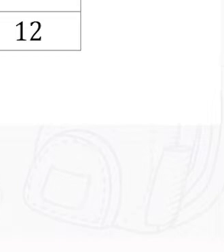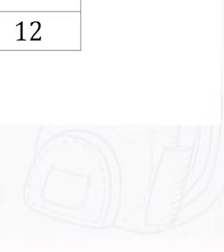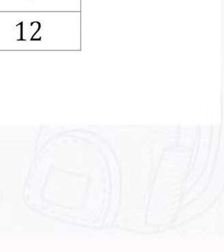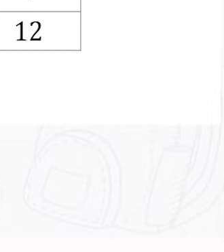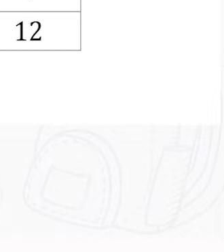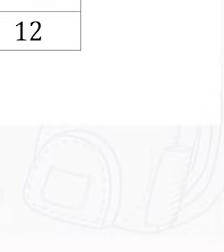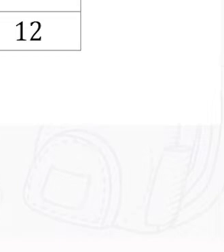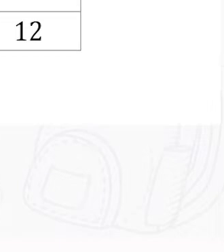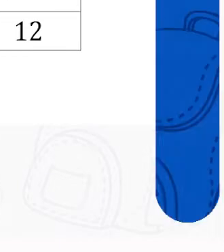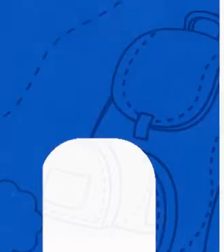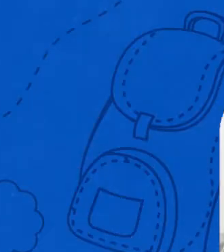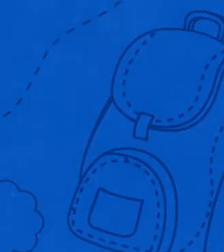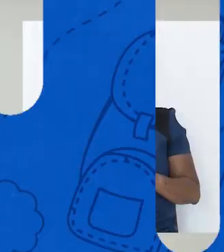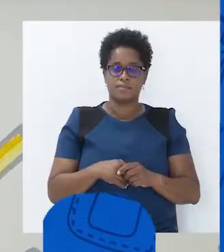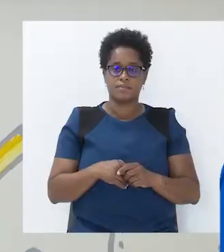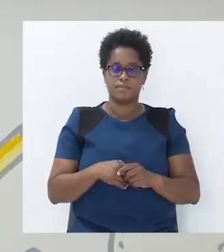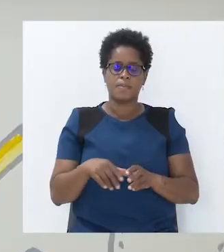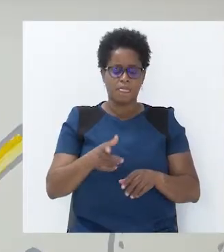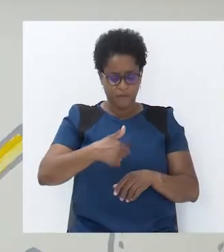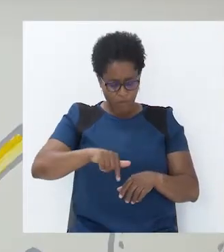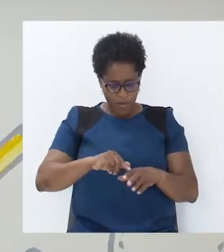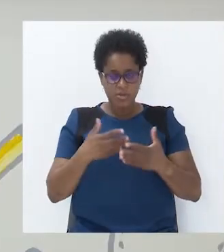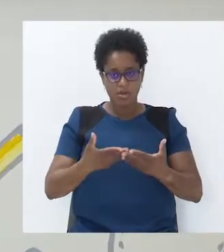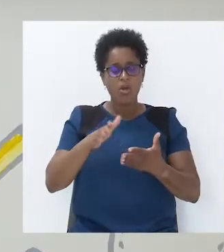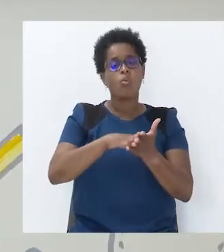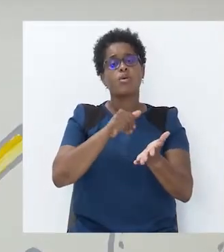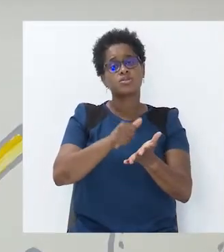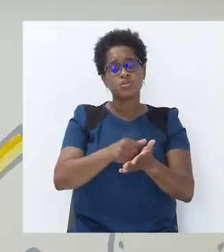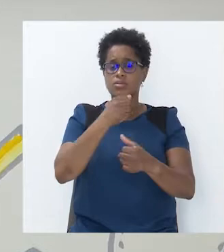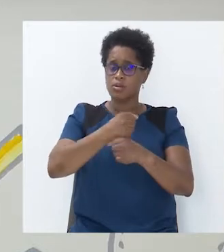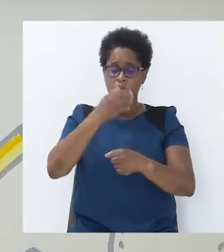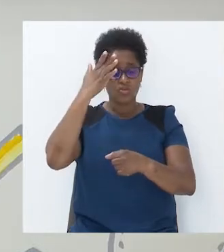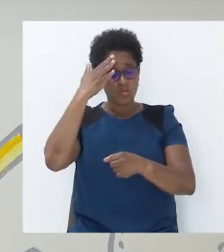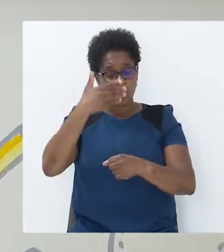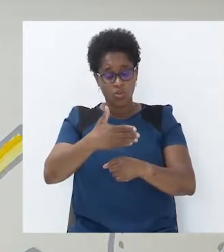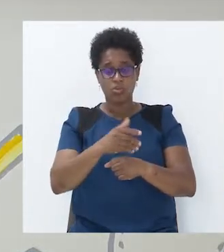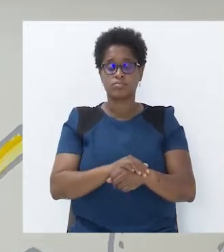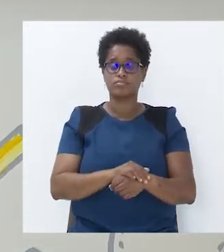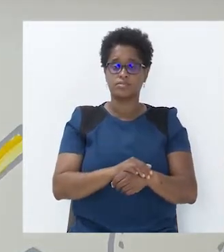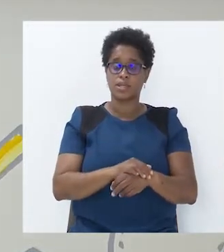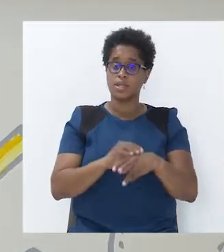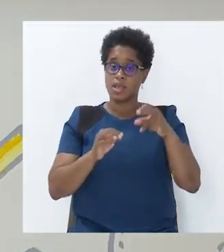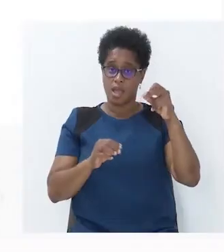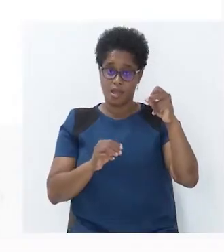3, 6, 9 e 12. Vamos agora ao coração do exercício número 1, a linha A.